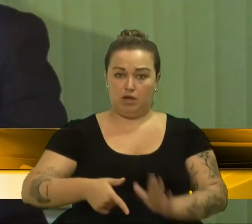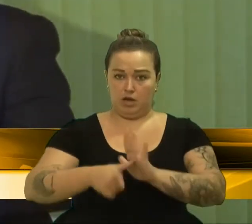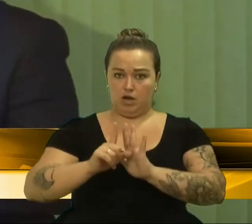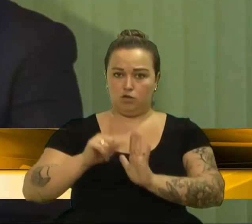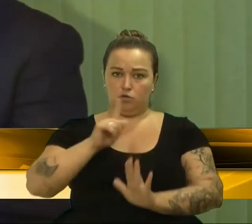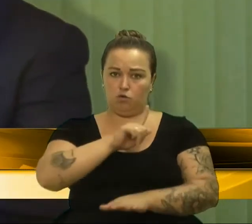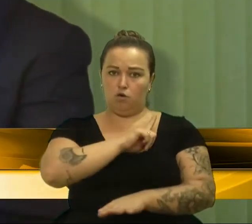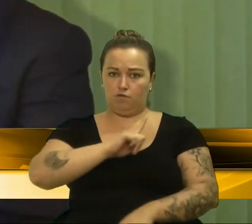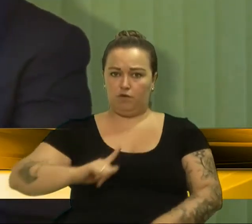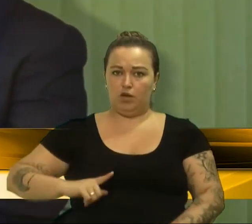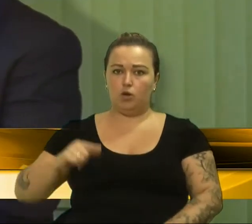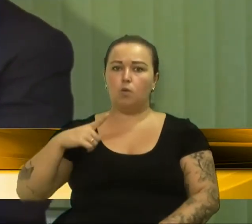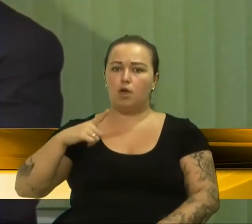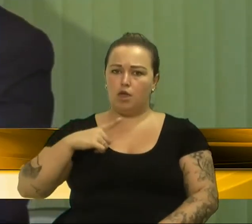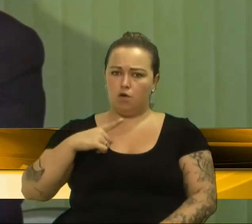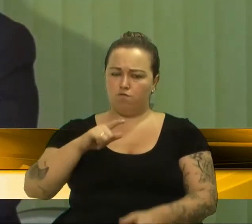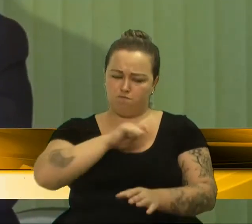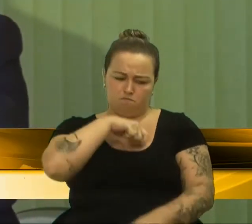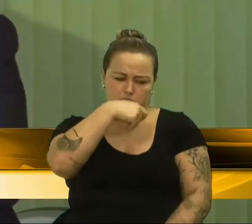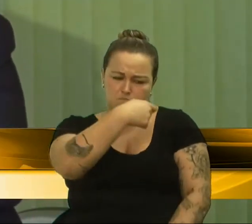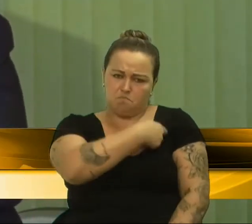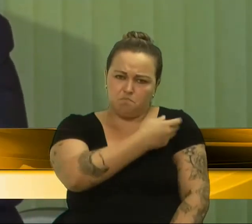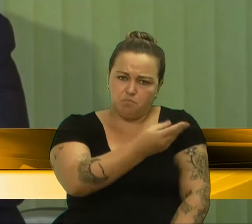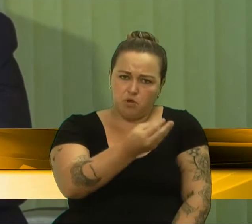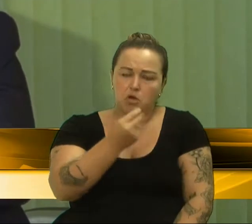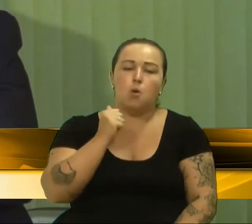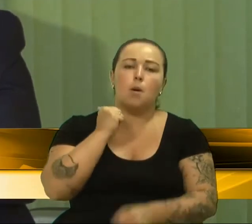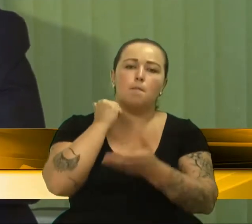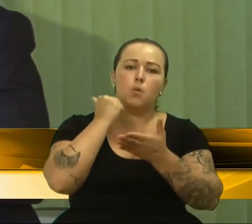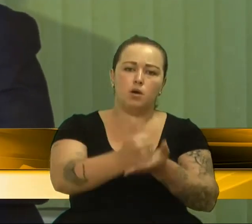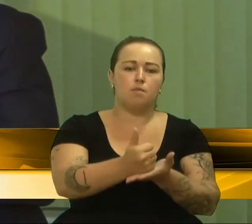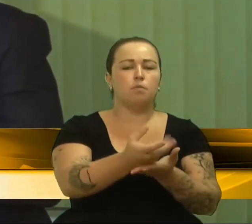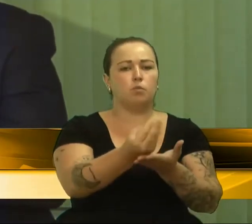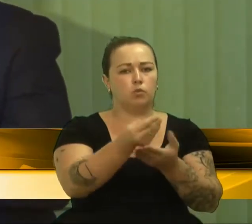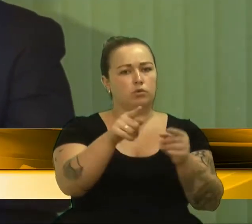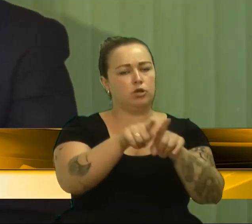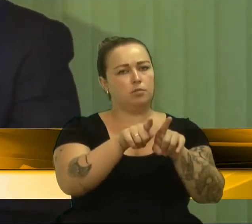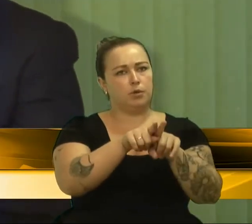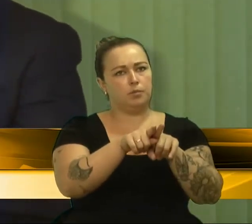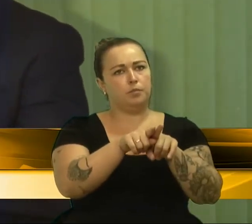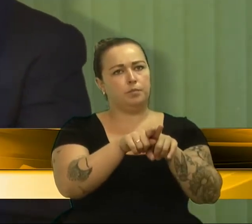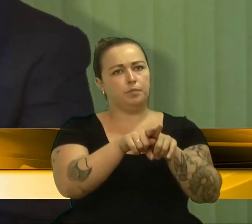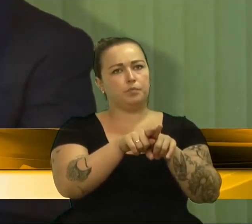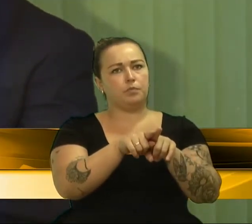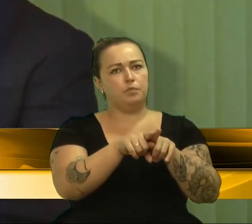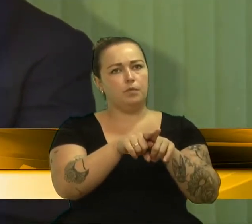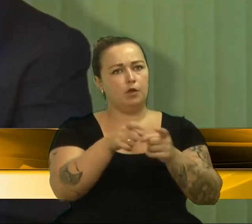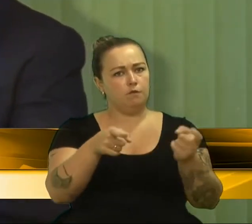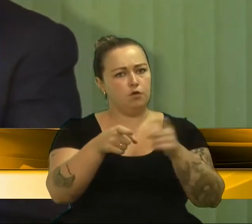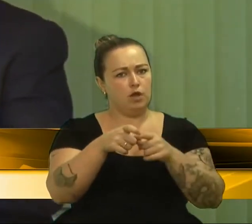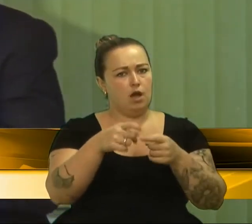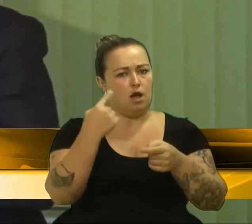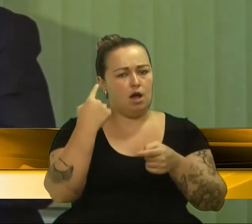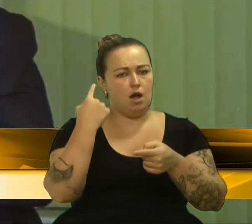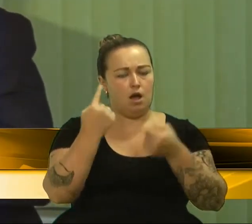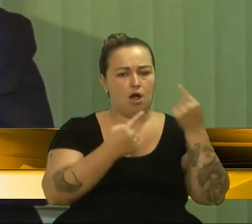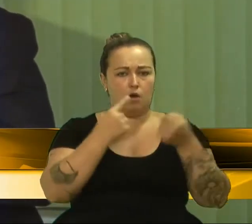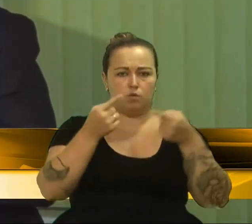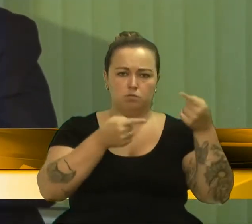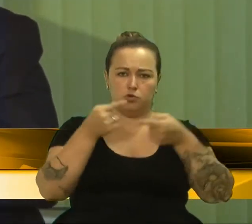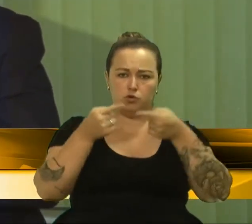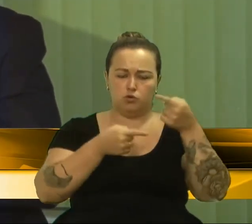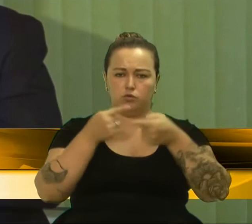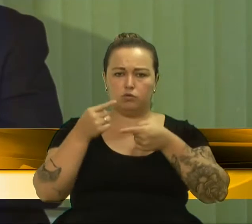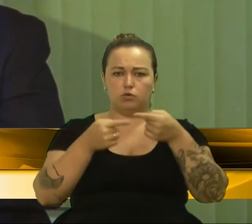fiscalizando de forma muito enérgica. E acho que contribuí muito para que viesse à tona algumas situações erradas do governo